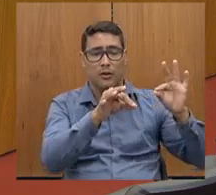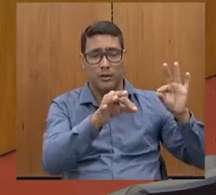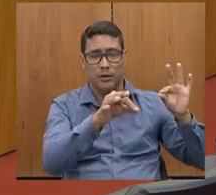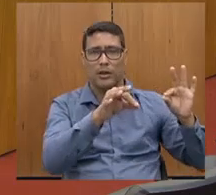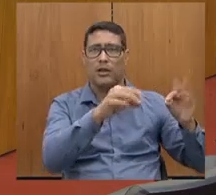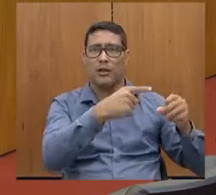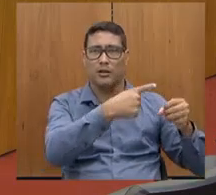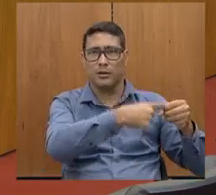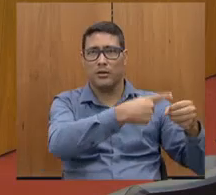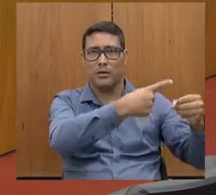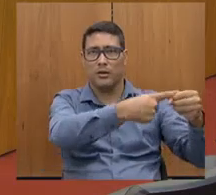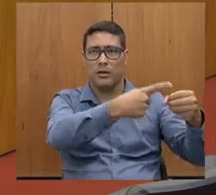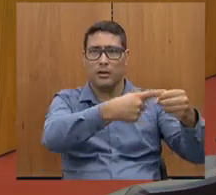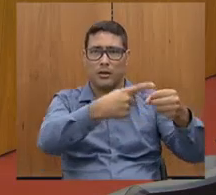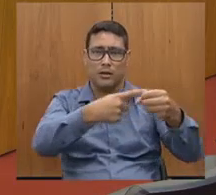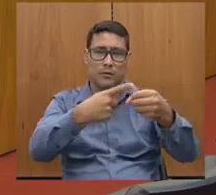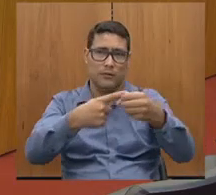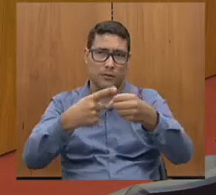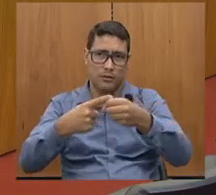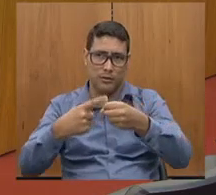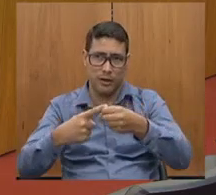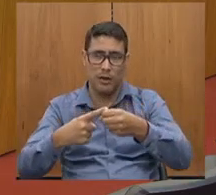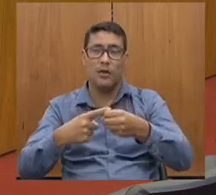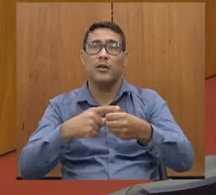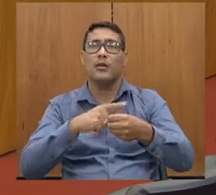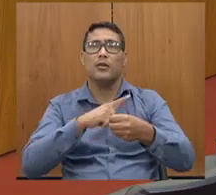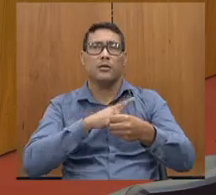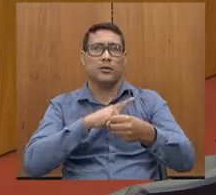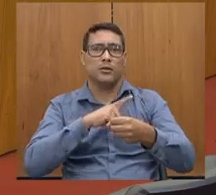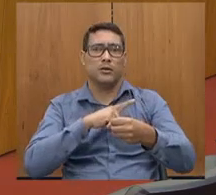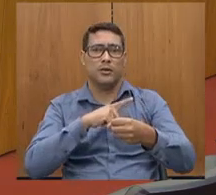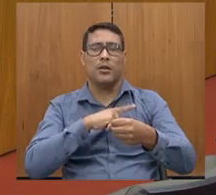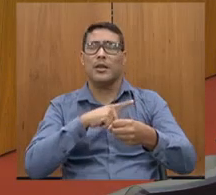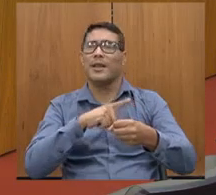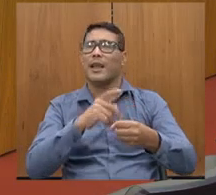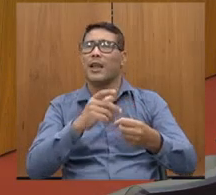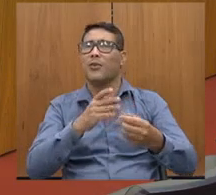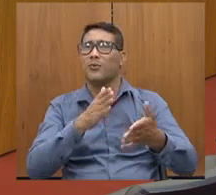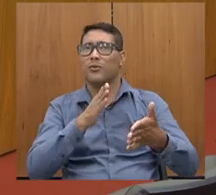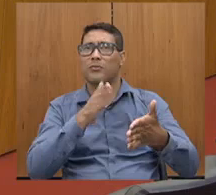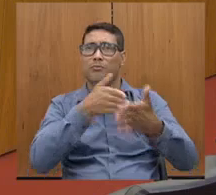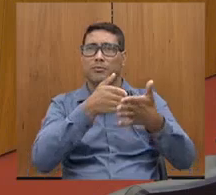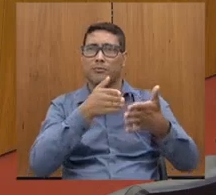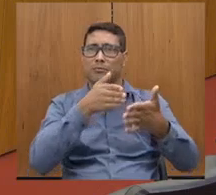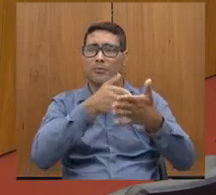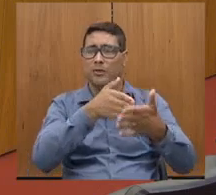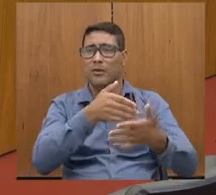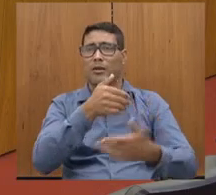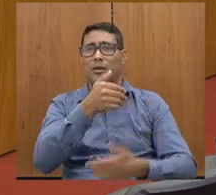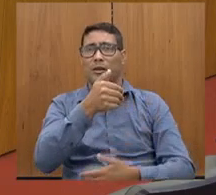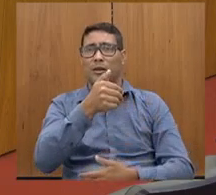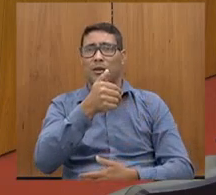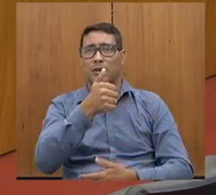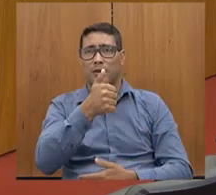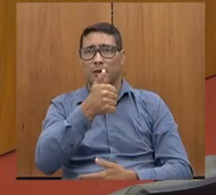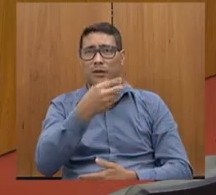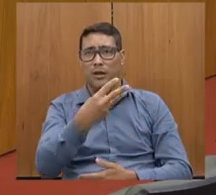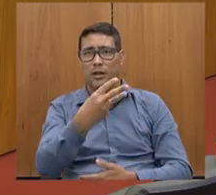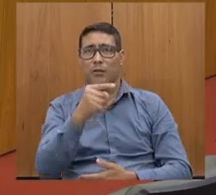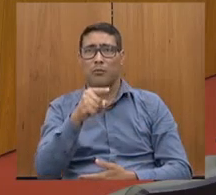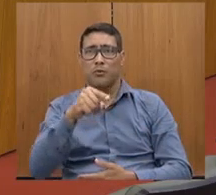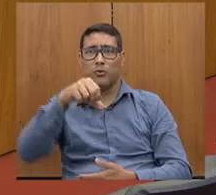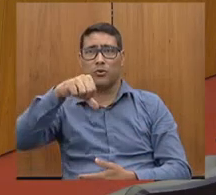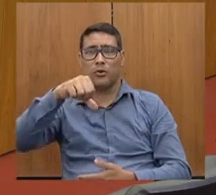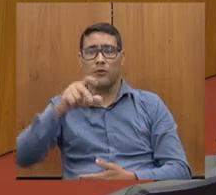municípios, e que tem ali um, como eu falo assim, um obstáculo, que são 15,9, agora estão 13,9 quilômetros,